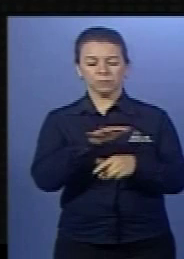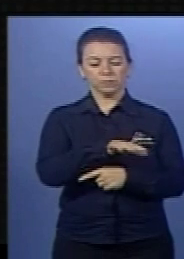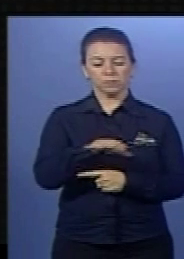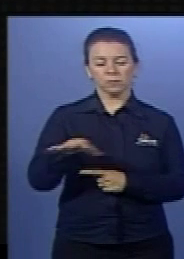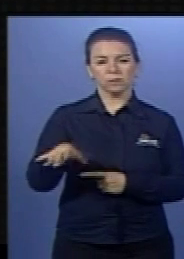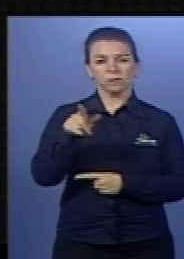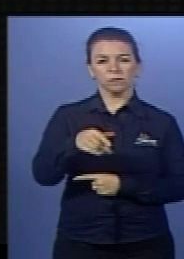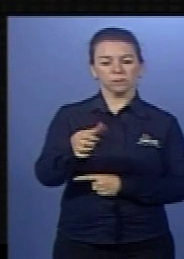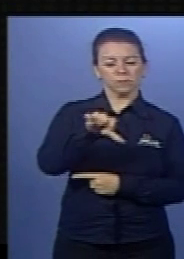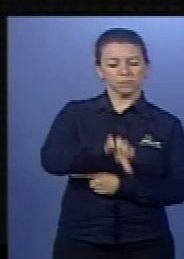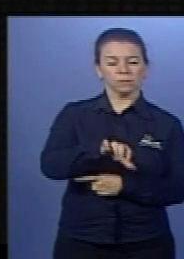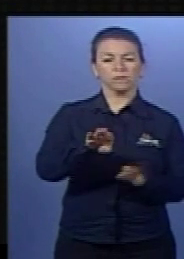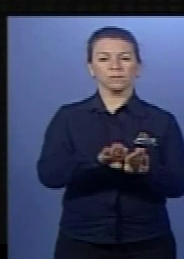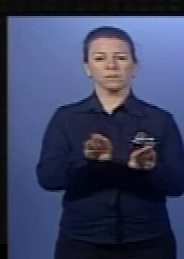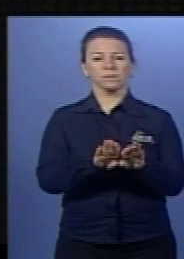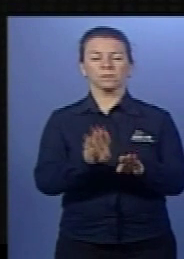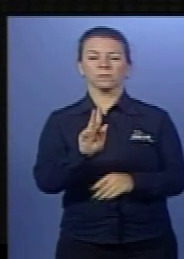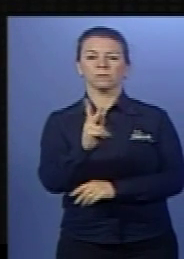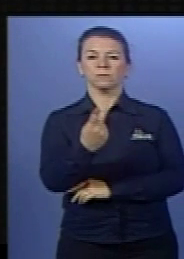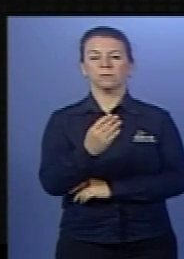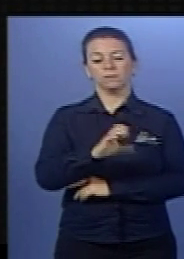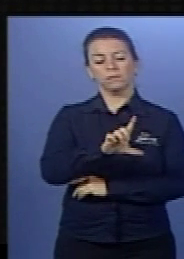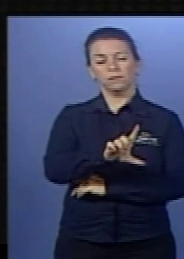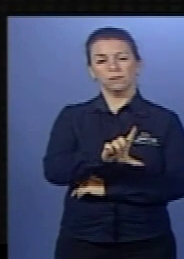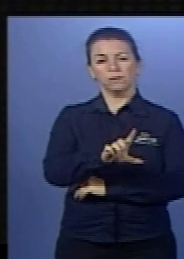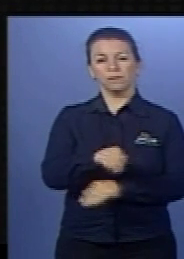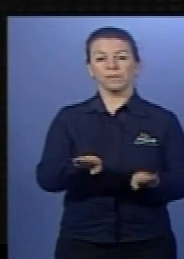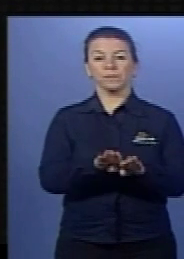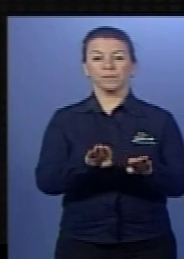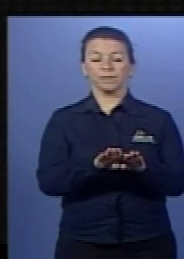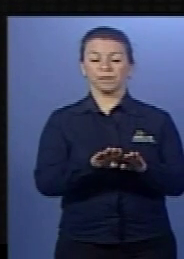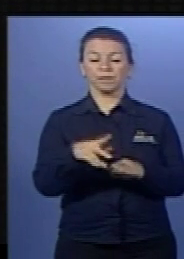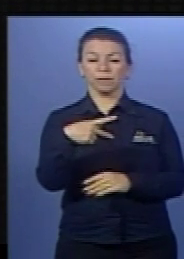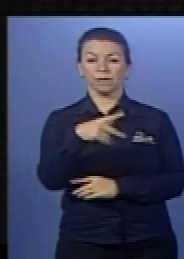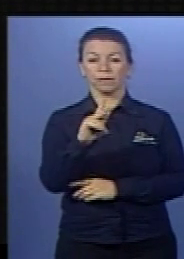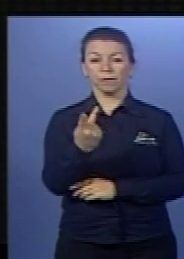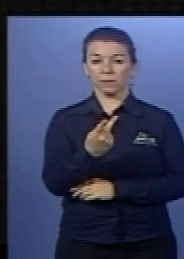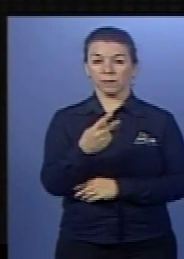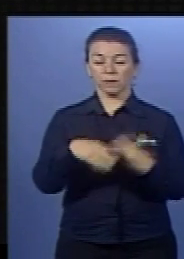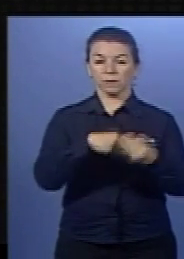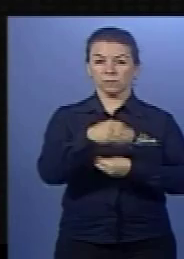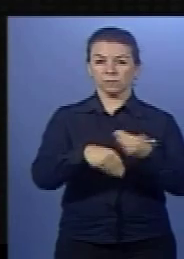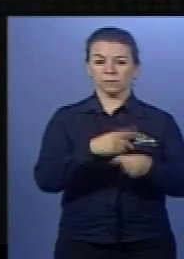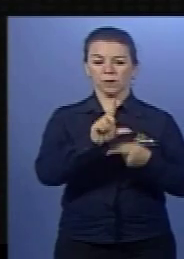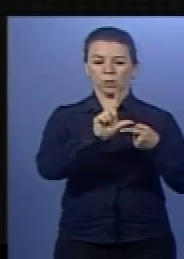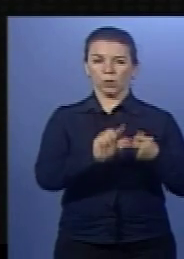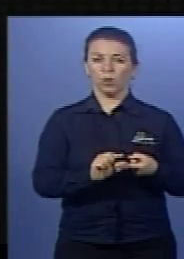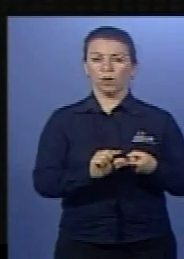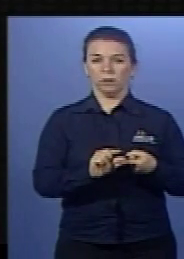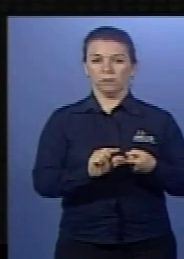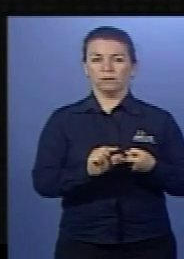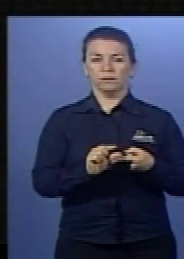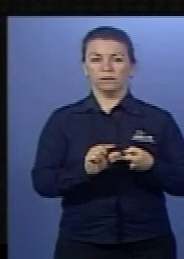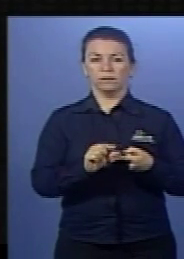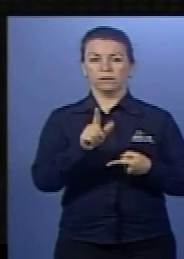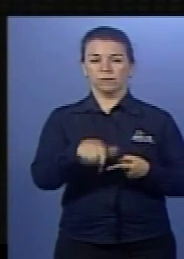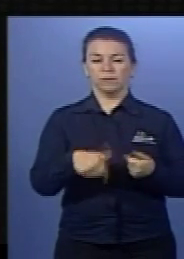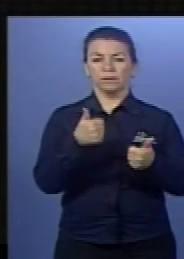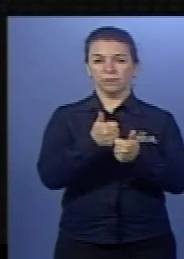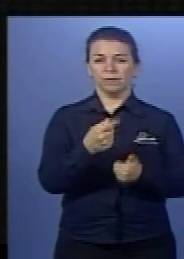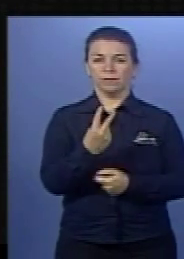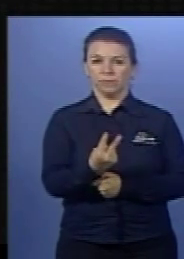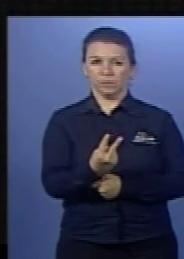ácido clorídrico, HCl. E o pH da solução baixou para um valor próximo a 2.